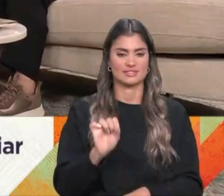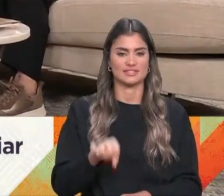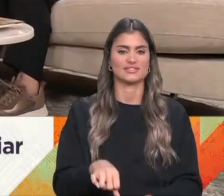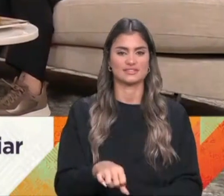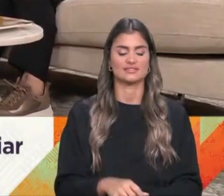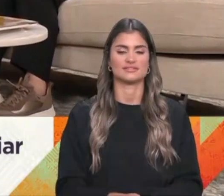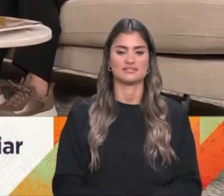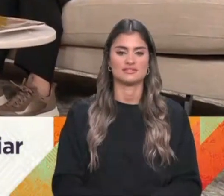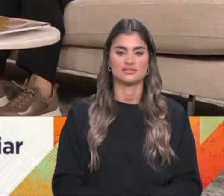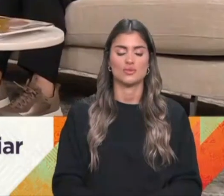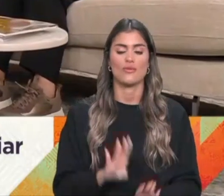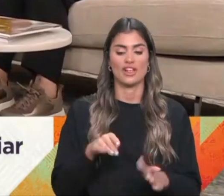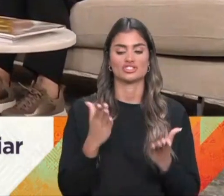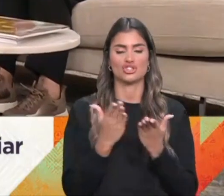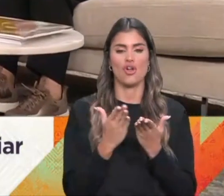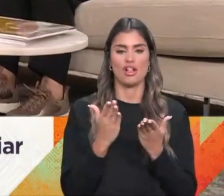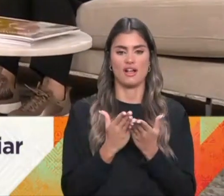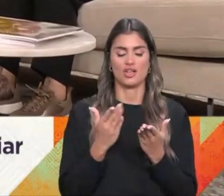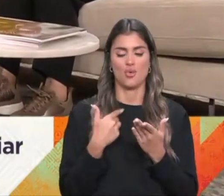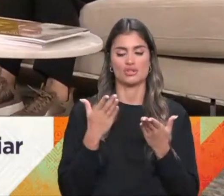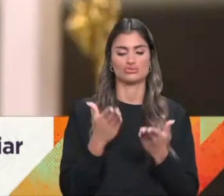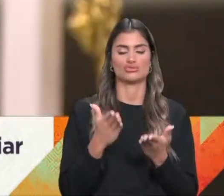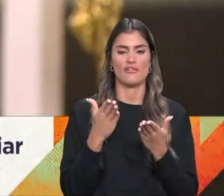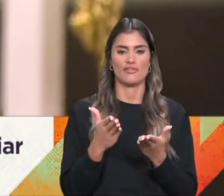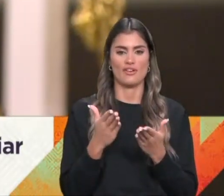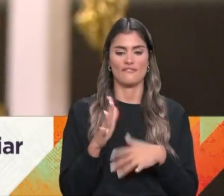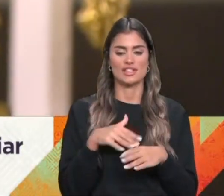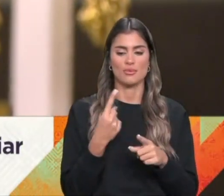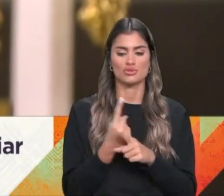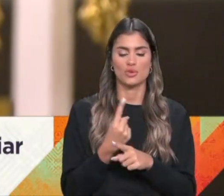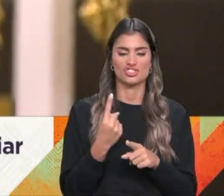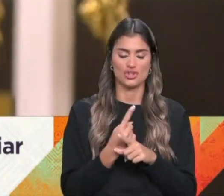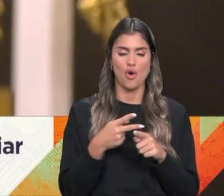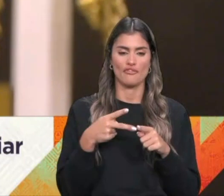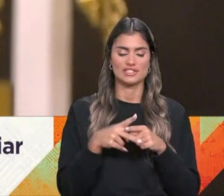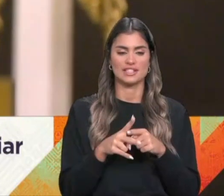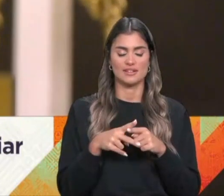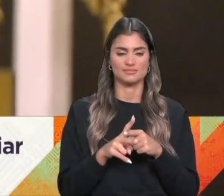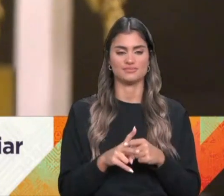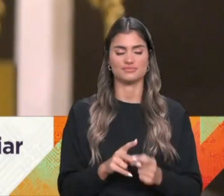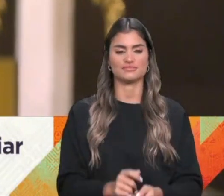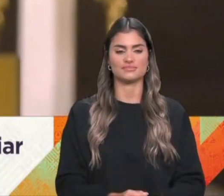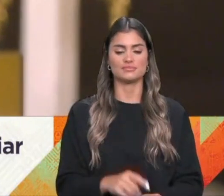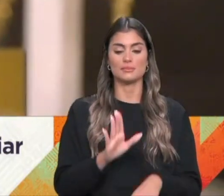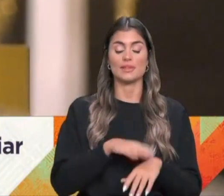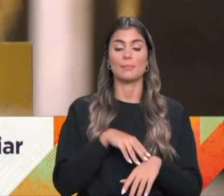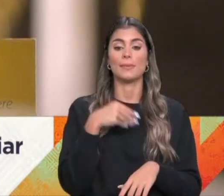final da escola, normalmente, ia ajudar a fazer pequeninas coisas na oficina. Mais tarde,